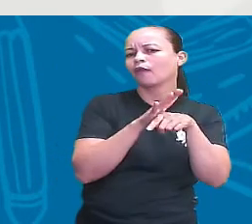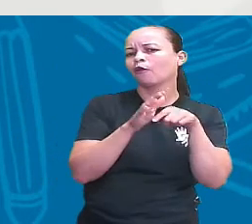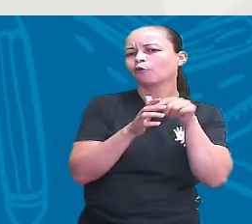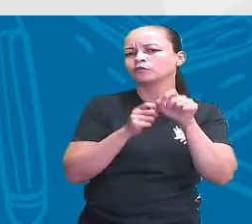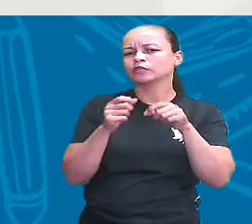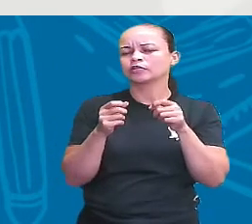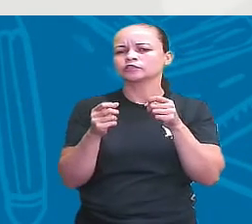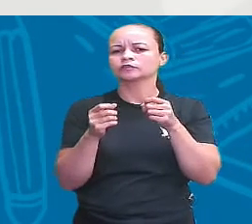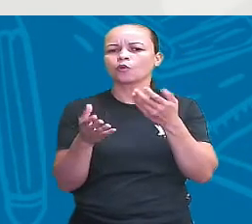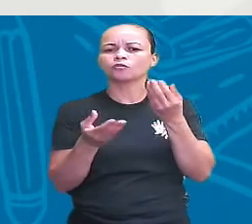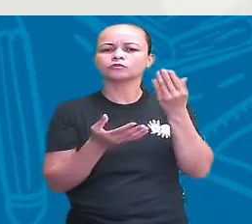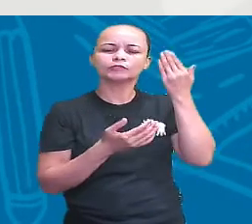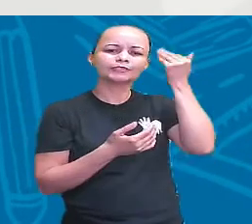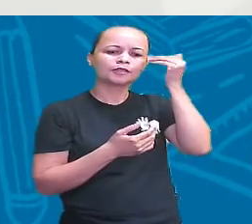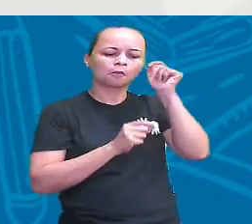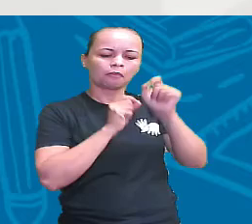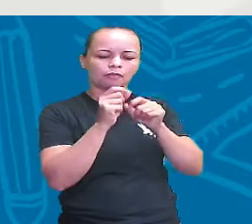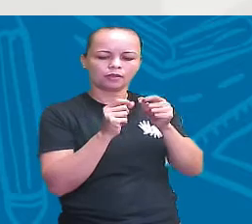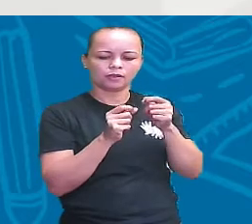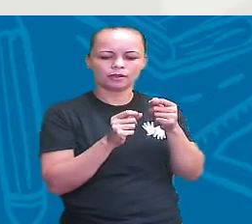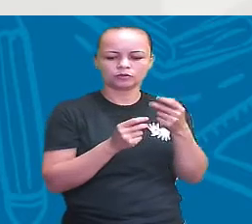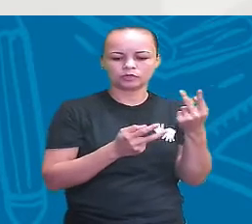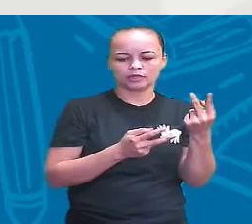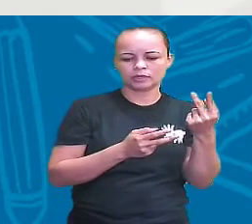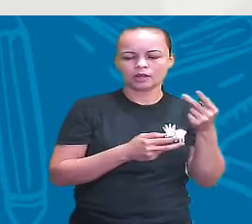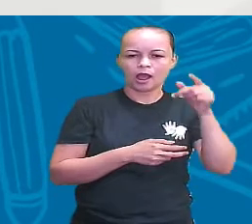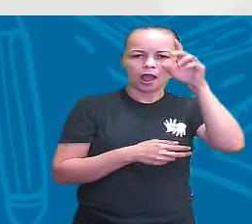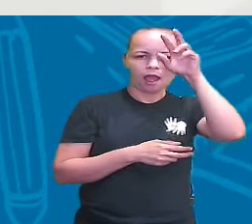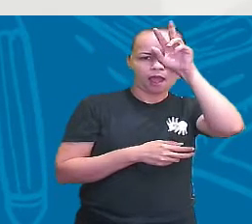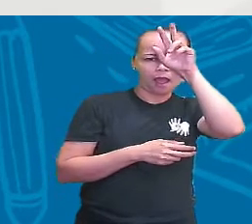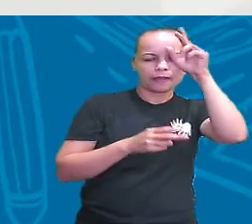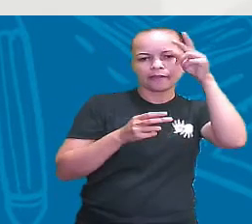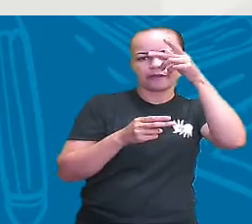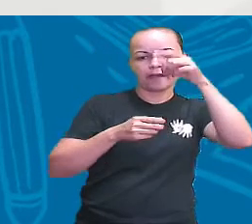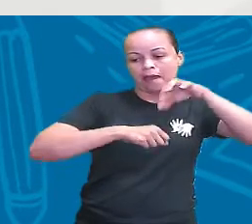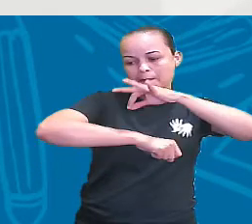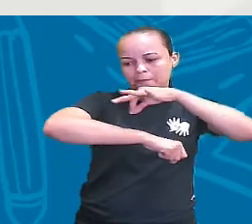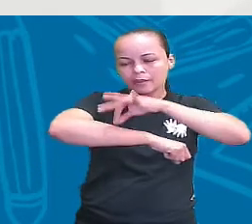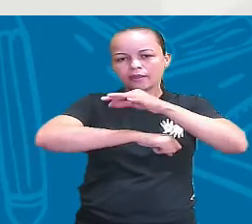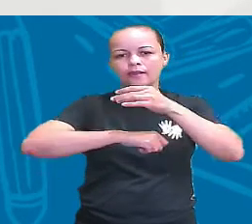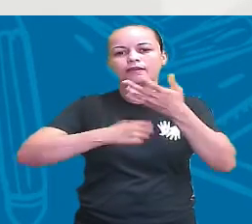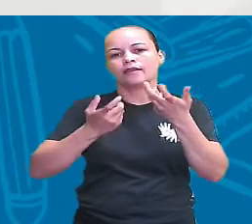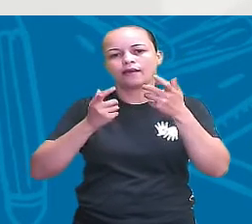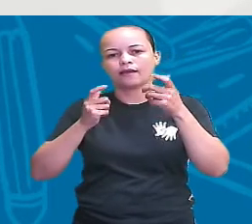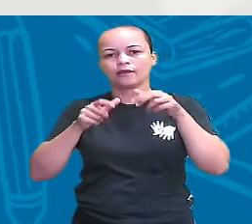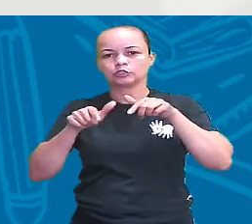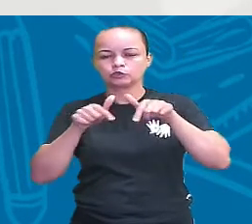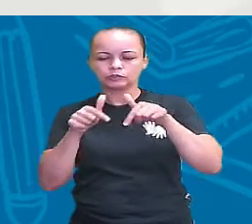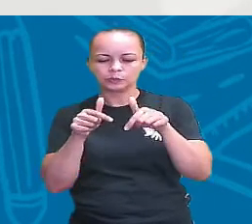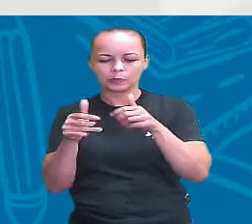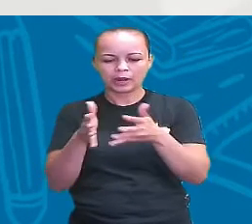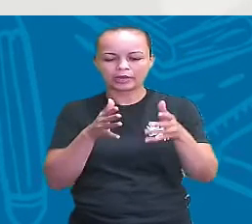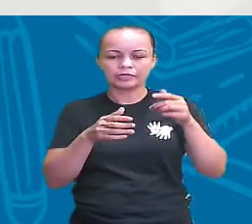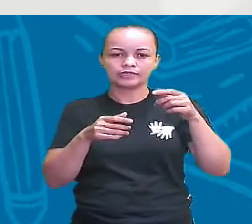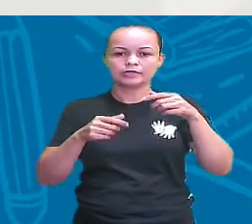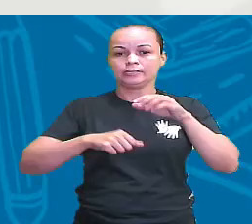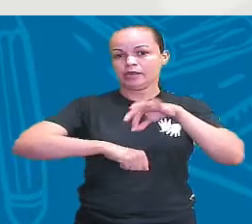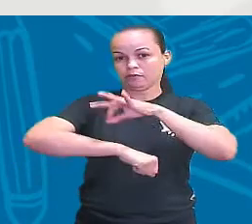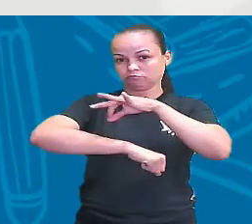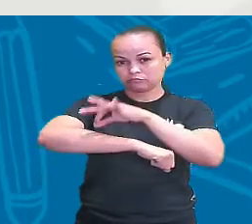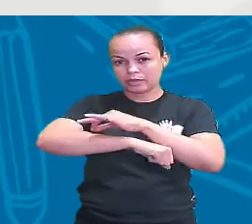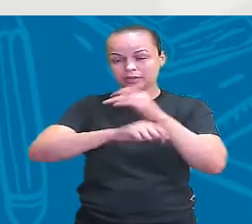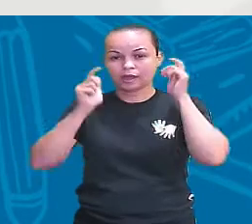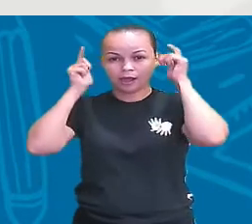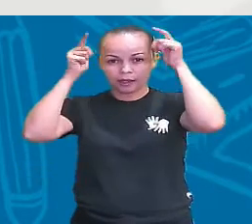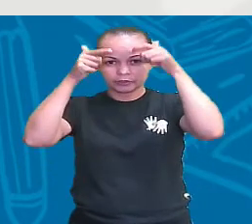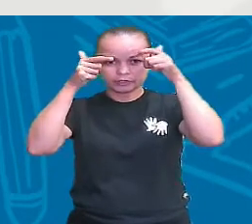gente, tem a ver por fatores externos. Um dele tem a ver com a nutrição desses indivíduos, desses animais. A abelha rainha